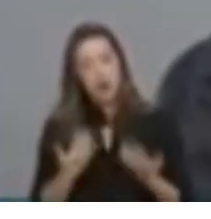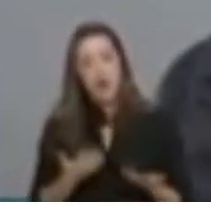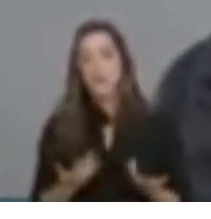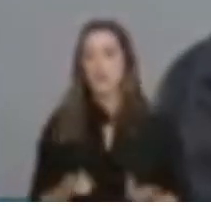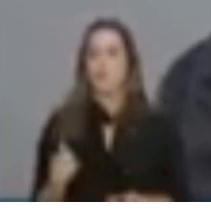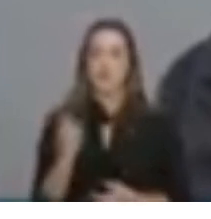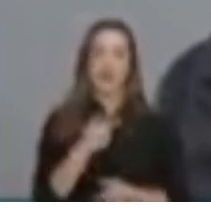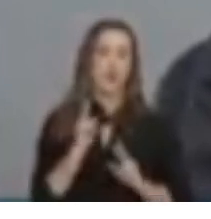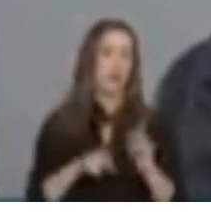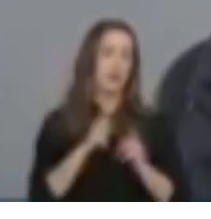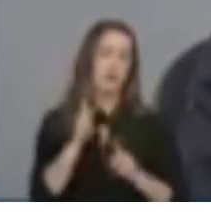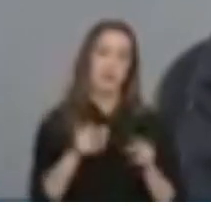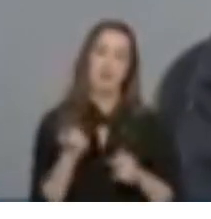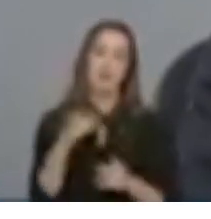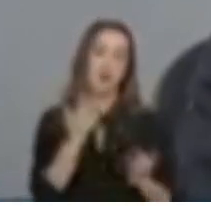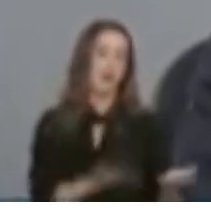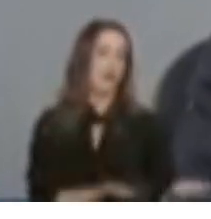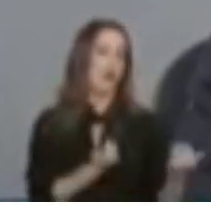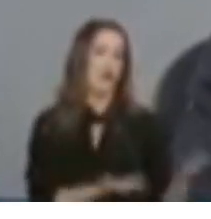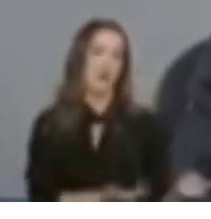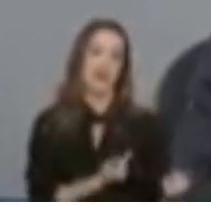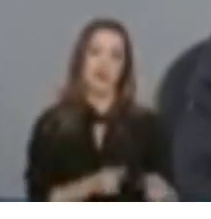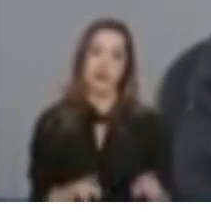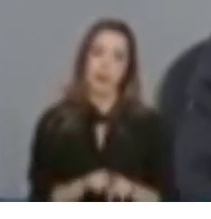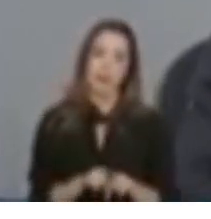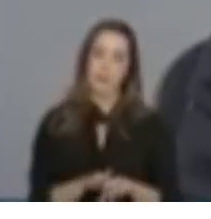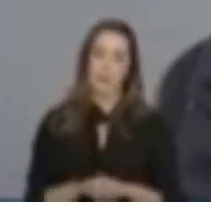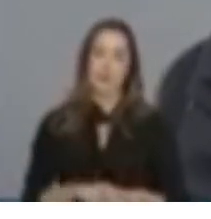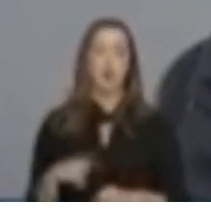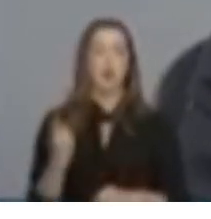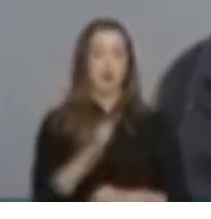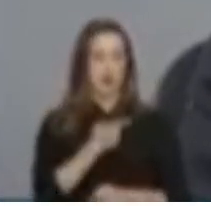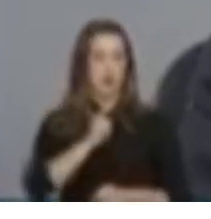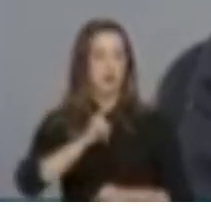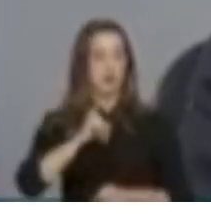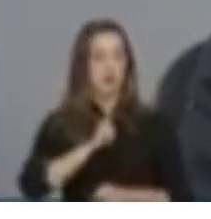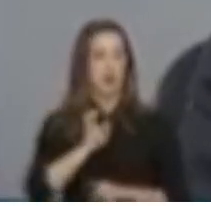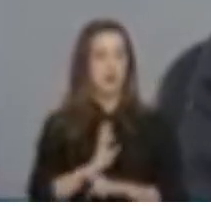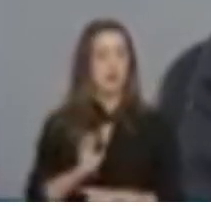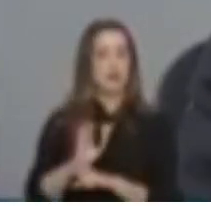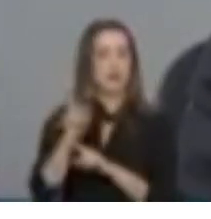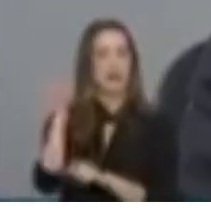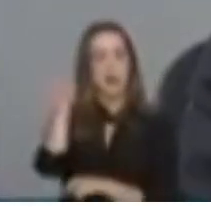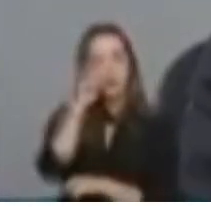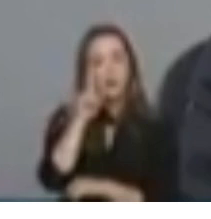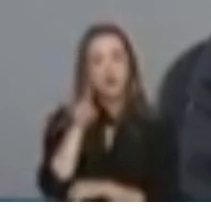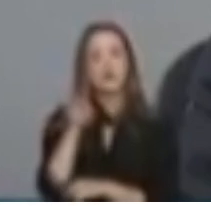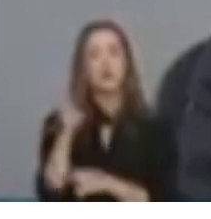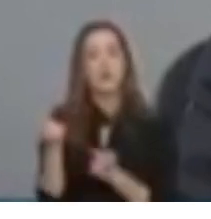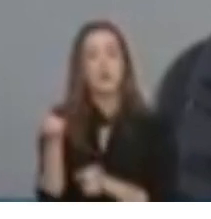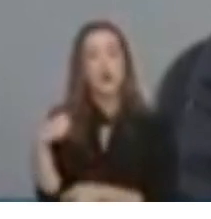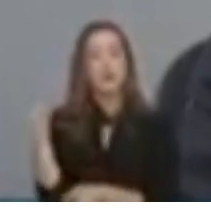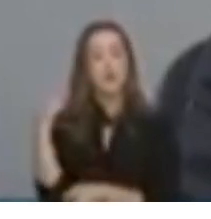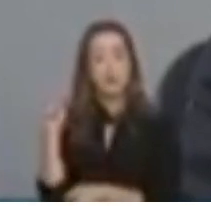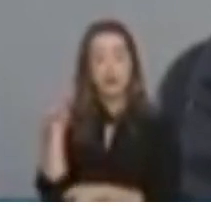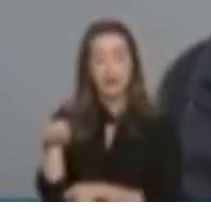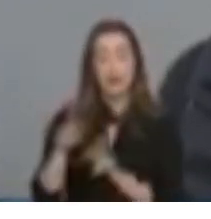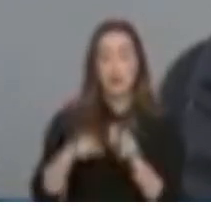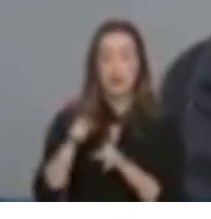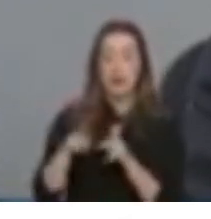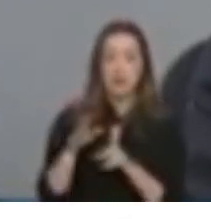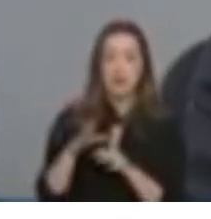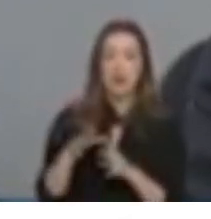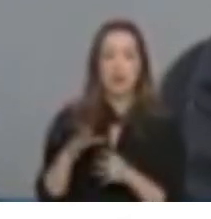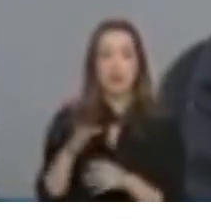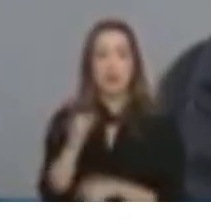Nossa população é muito mais jovem. Nós temos estados complexos como o Rio Grande do Sul, que é uma população mais idosa.